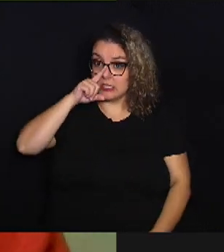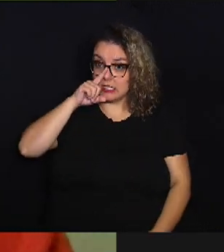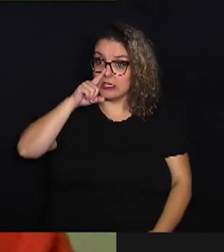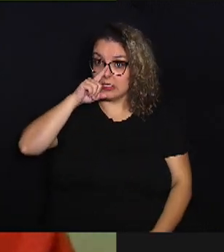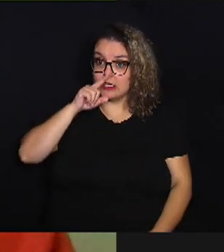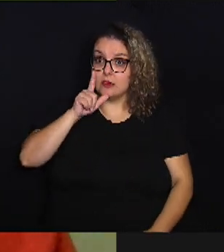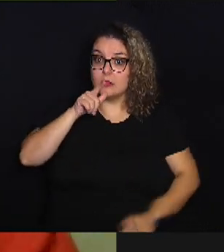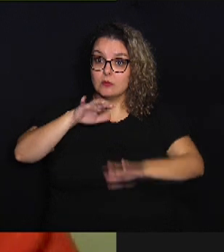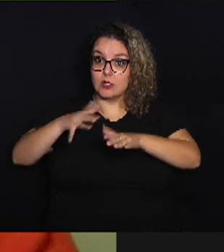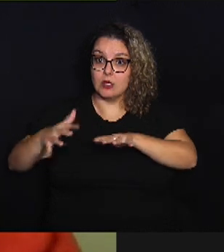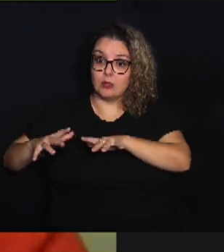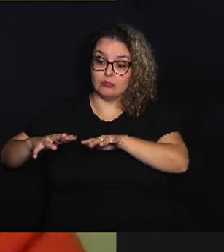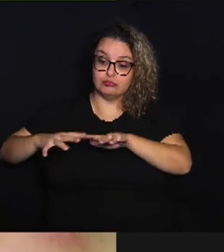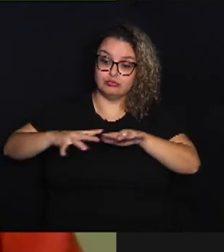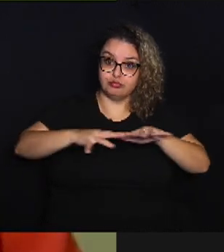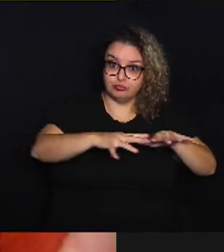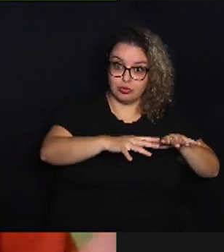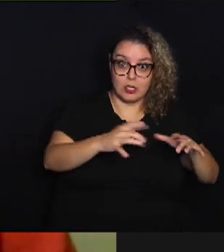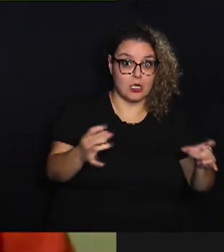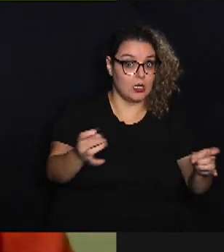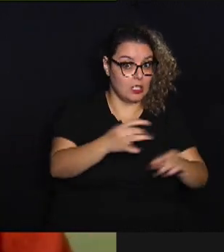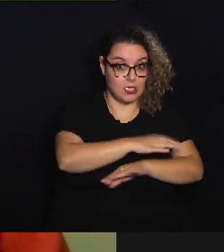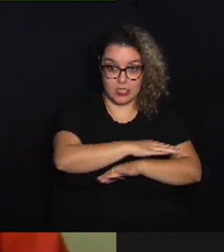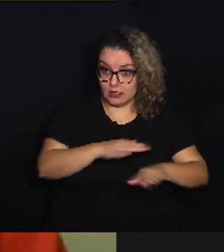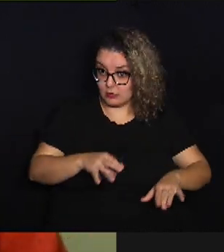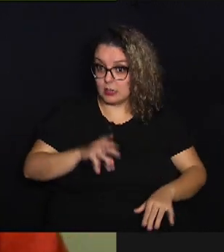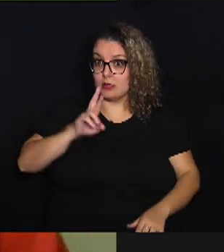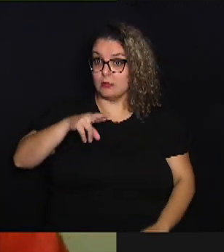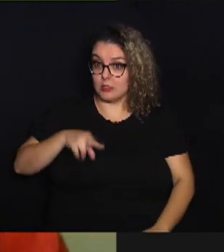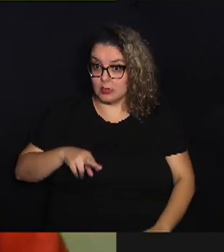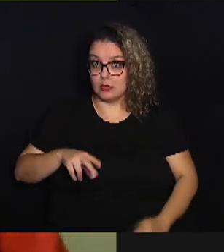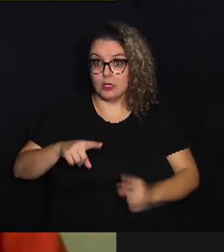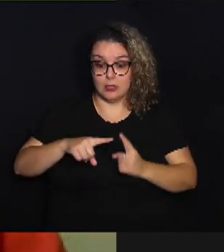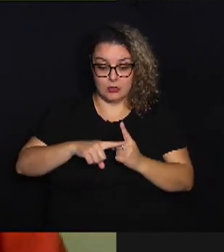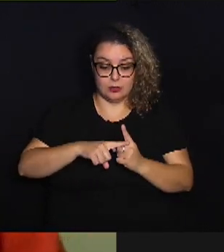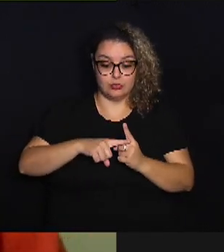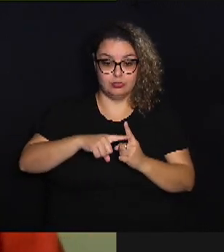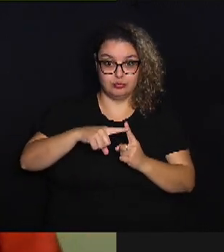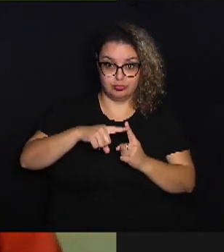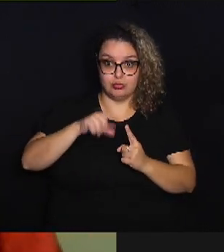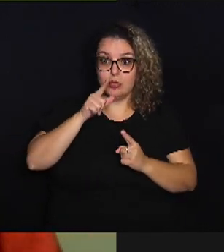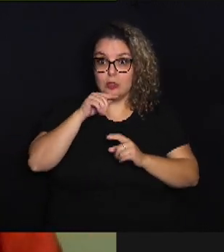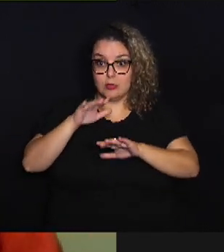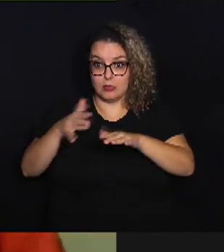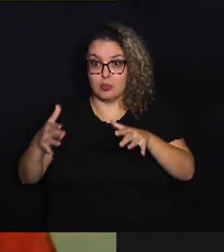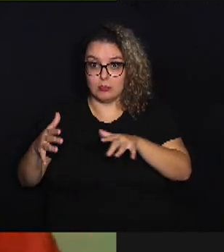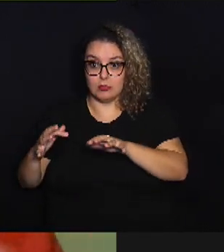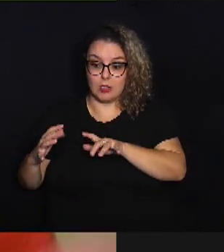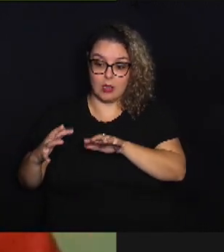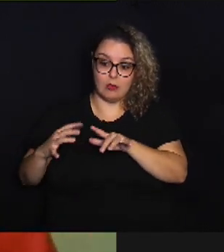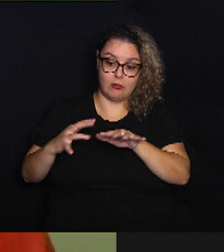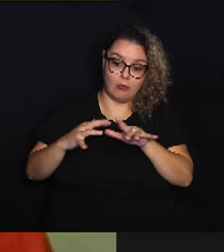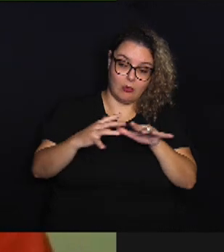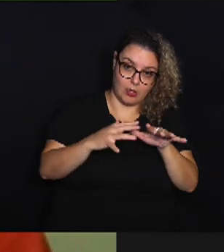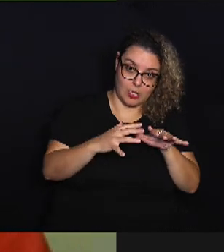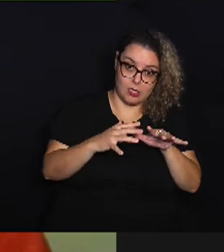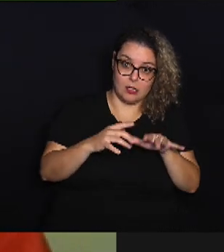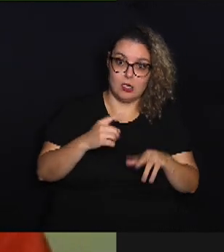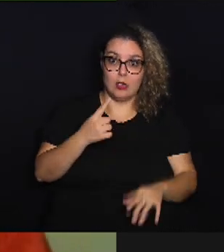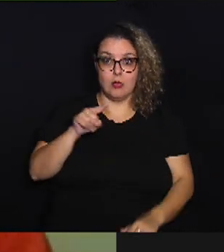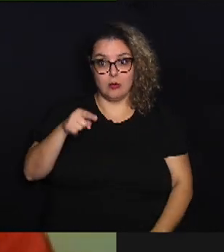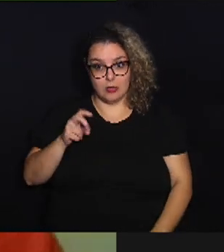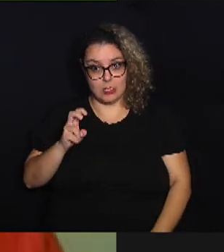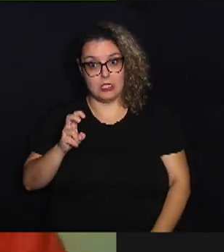inundadas e desaparecerem por causa das altas temperaturas, porque um grau centígrado e meio é muita